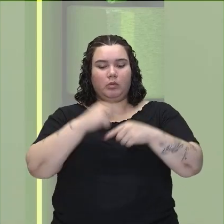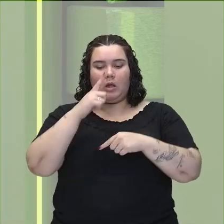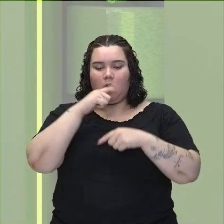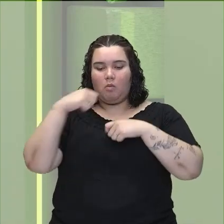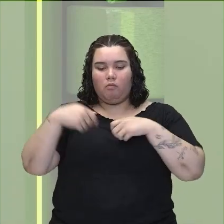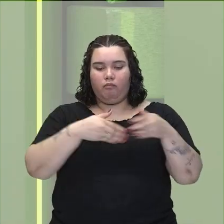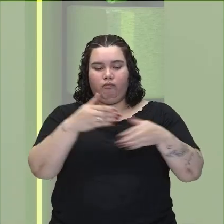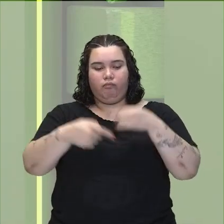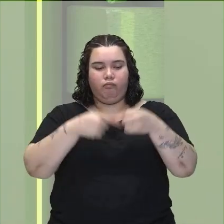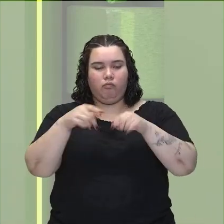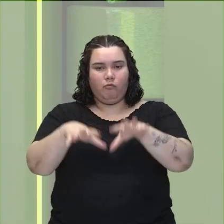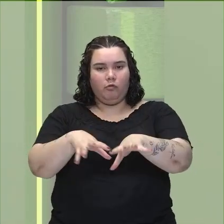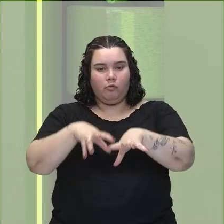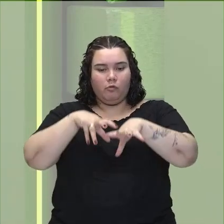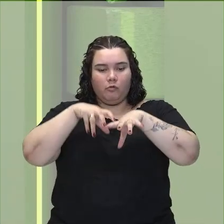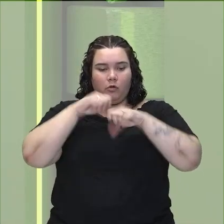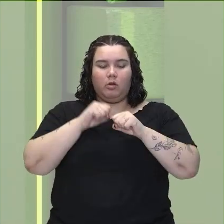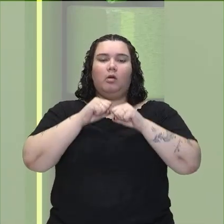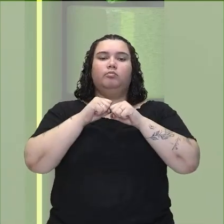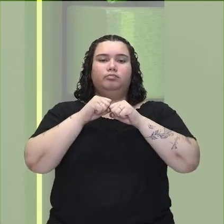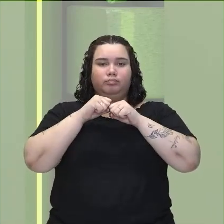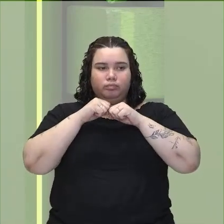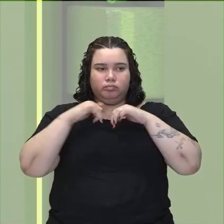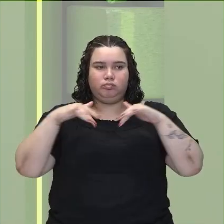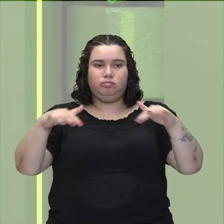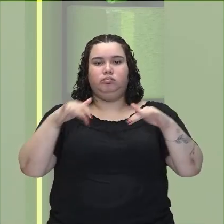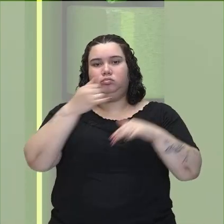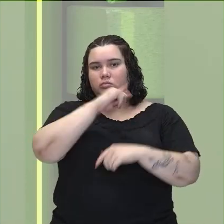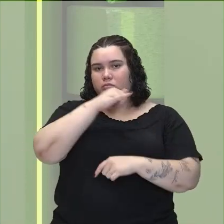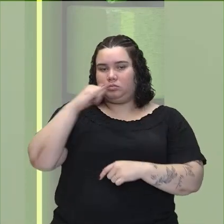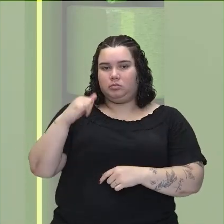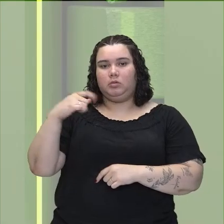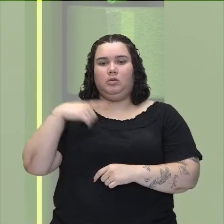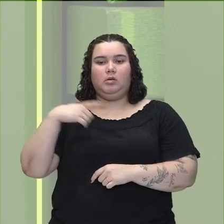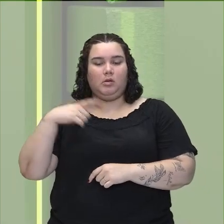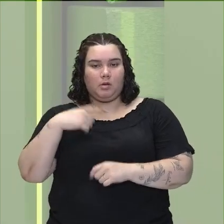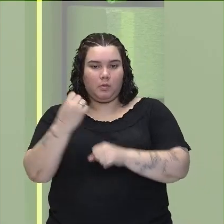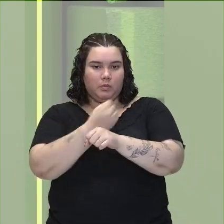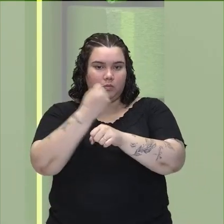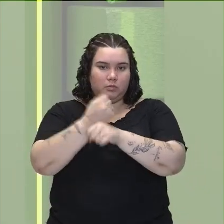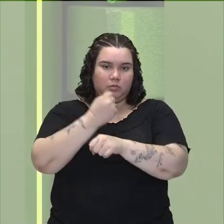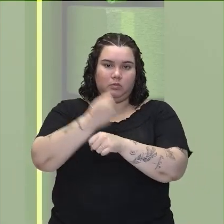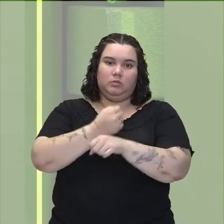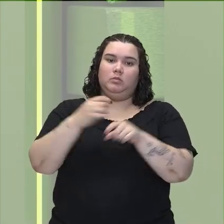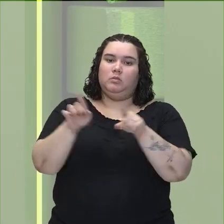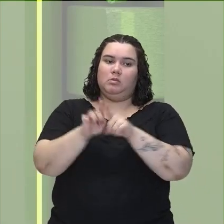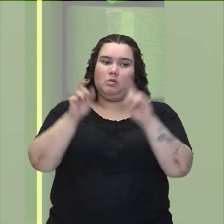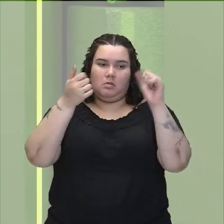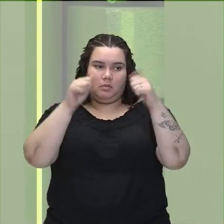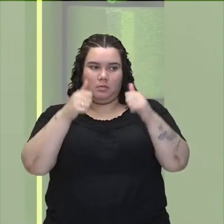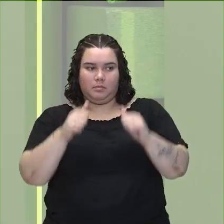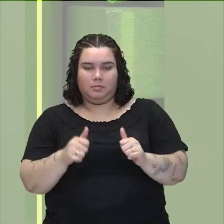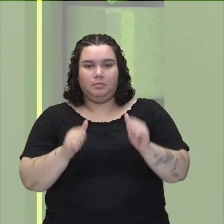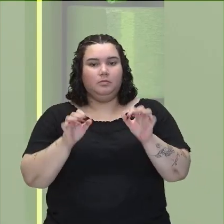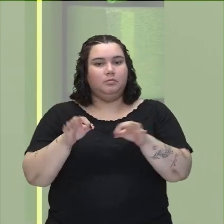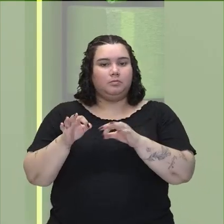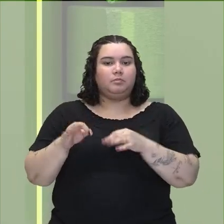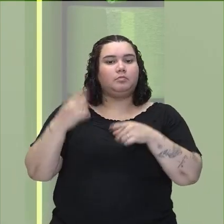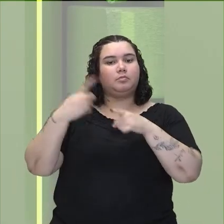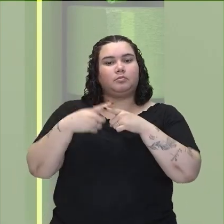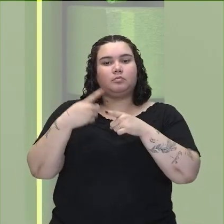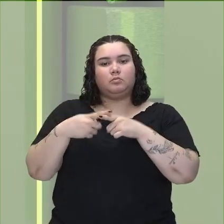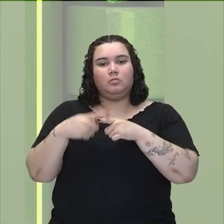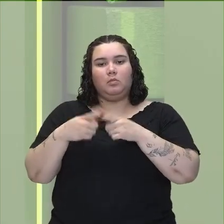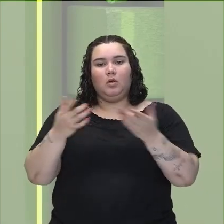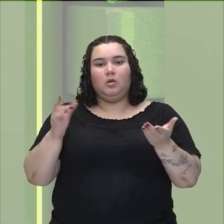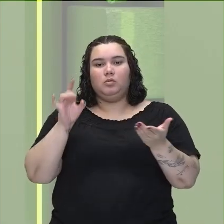que a nossa maior, e nós temos aí outras hidrelétricas sendo construídas e sendo avaliadas, tá, pessoal? Porque não basta que